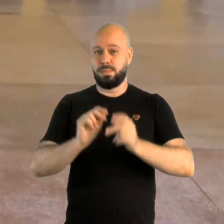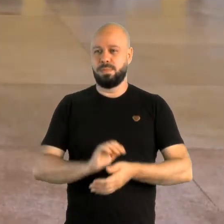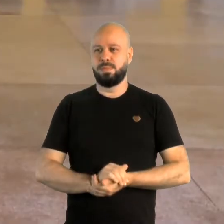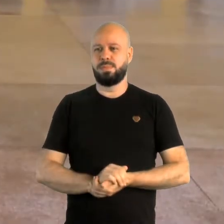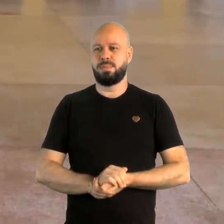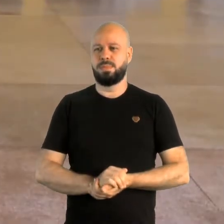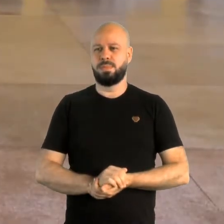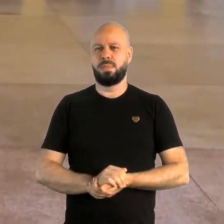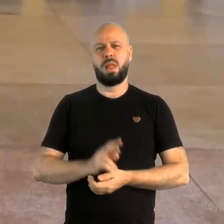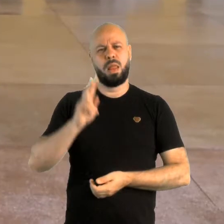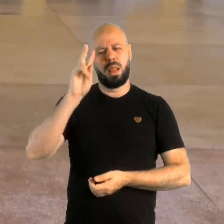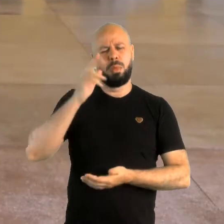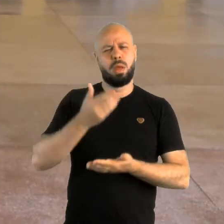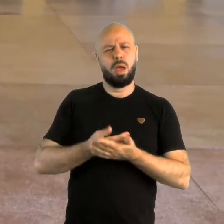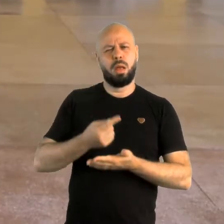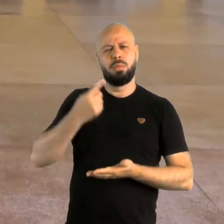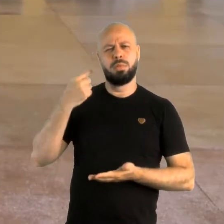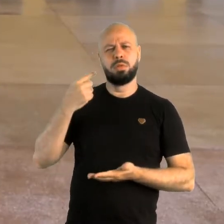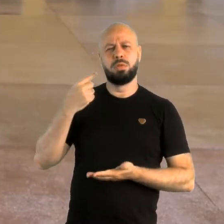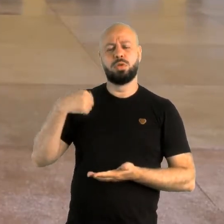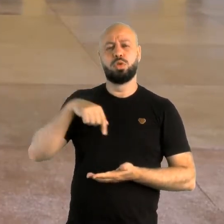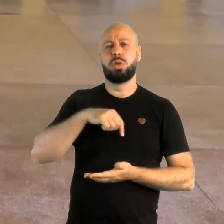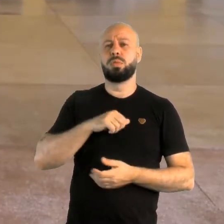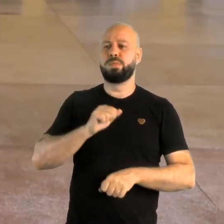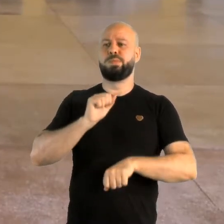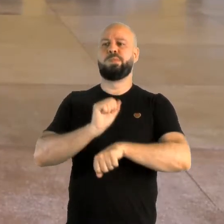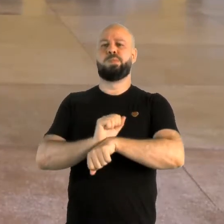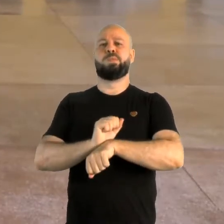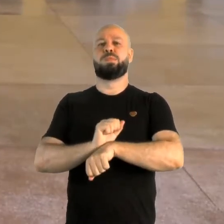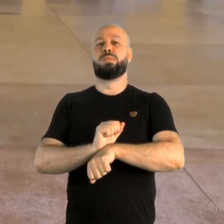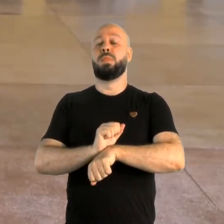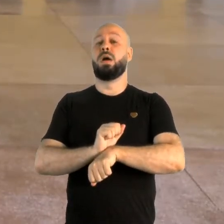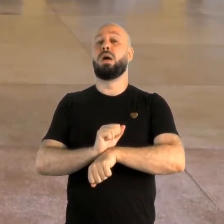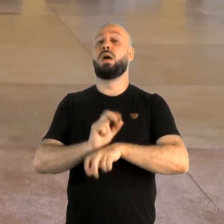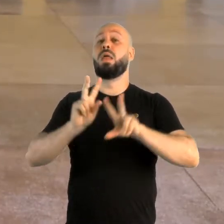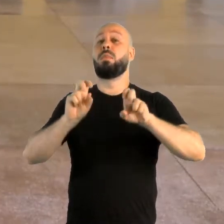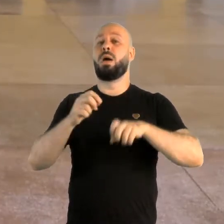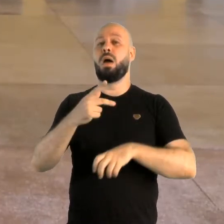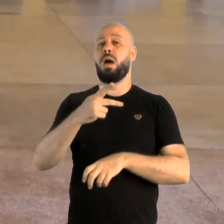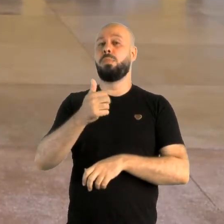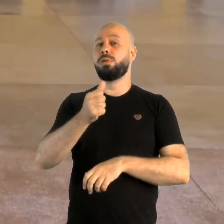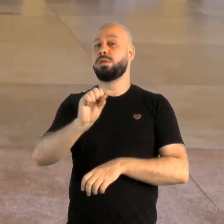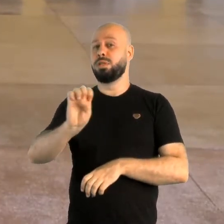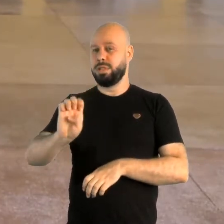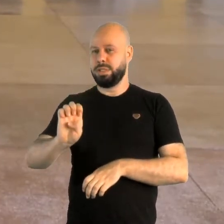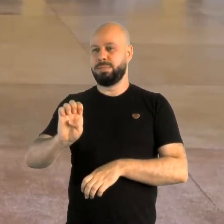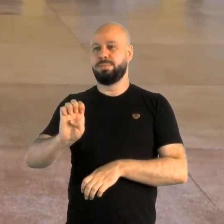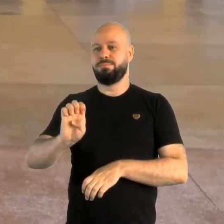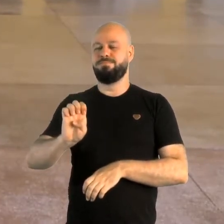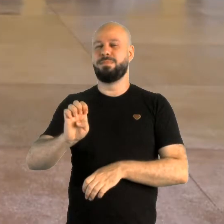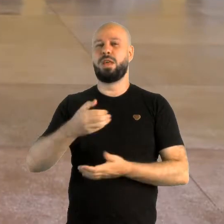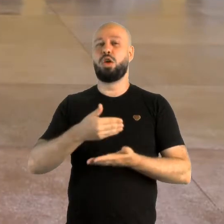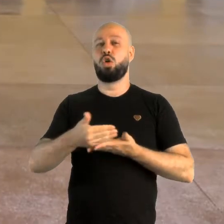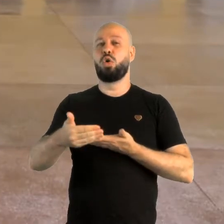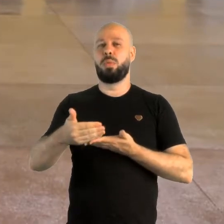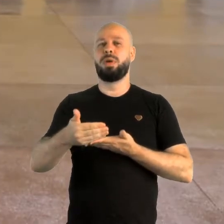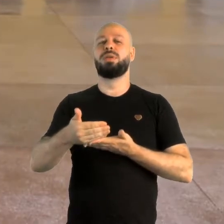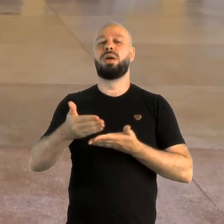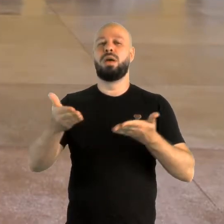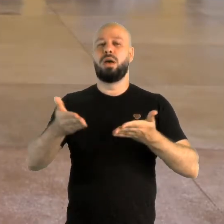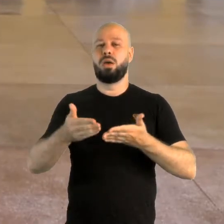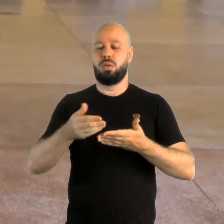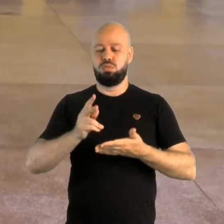na aula anterior nós demos uma paradinha nos passes. Então eu vou começar a aula hoje dando